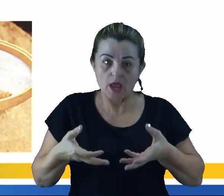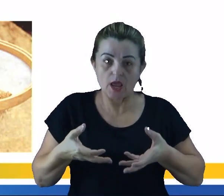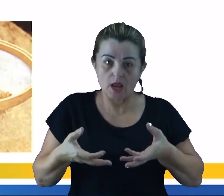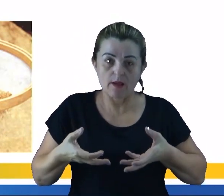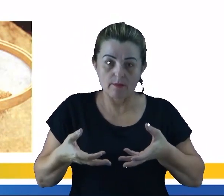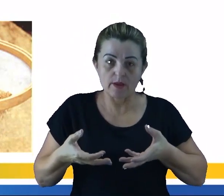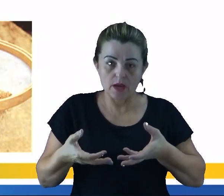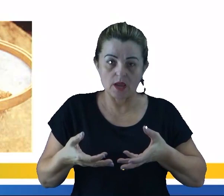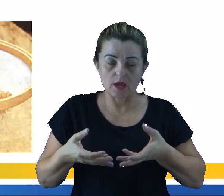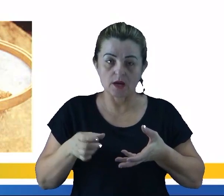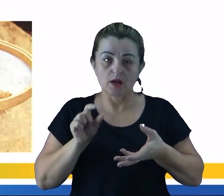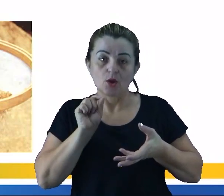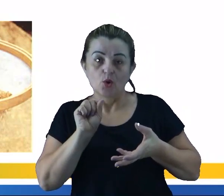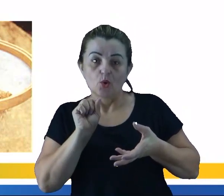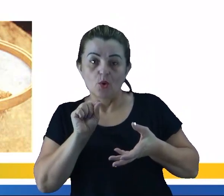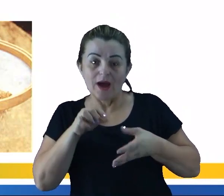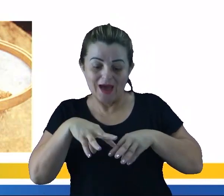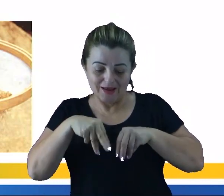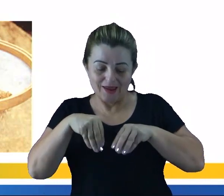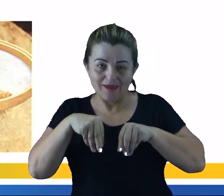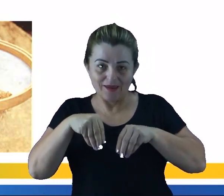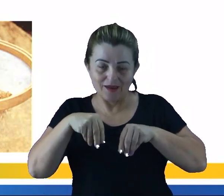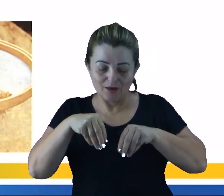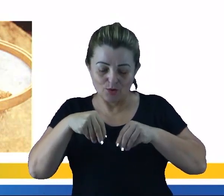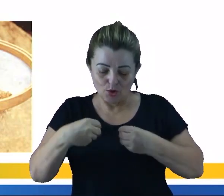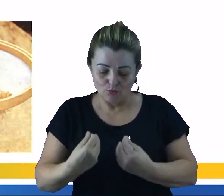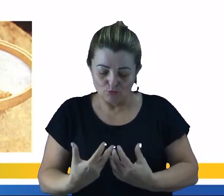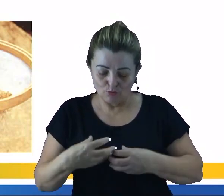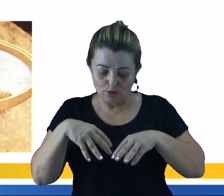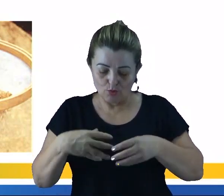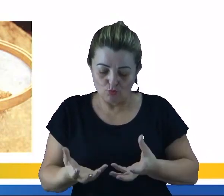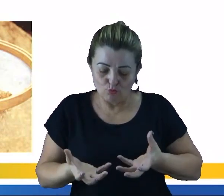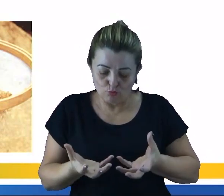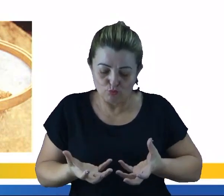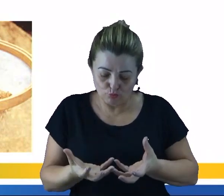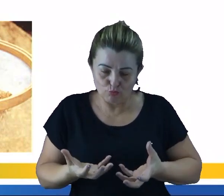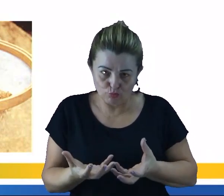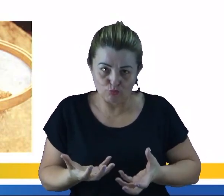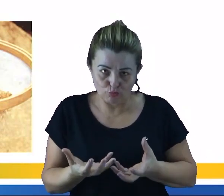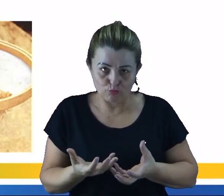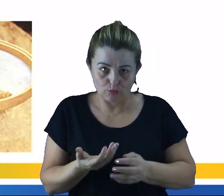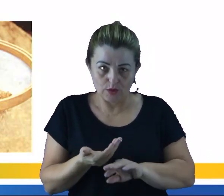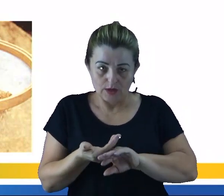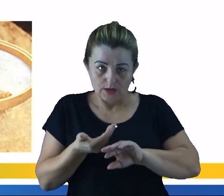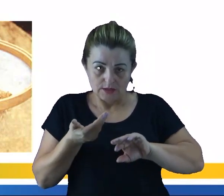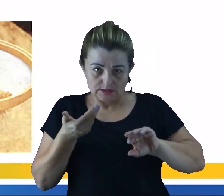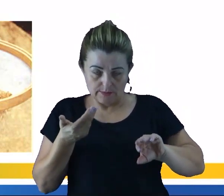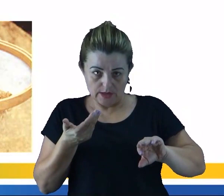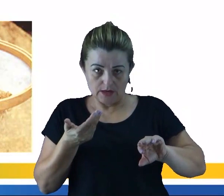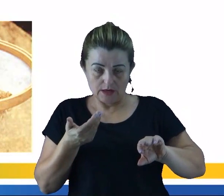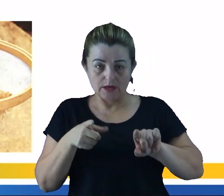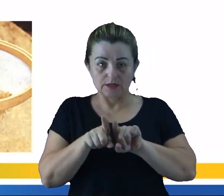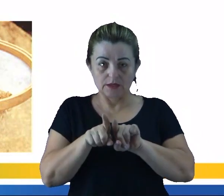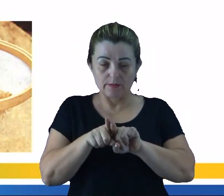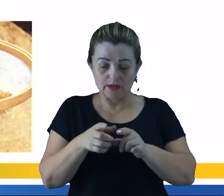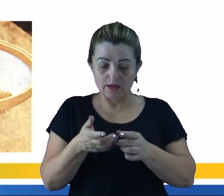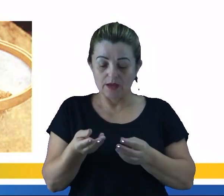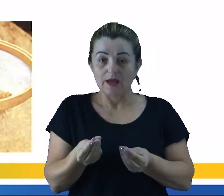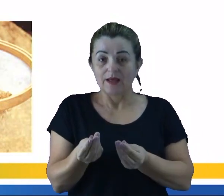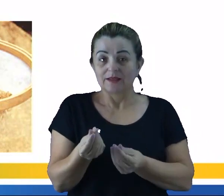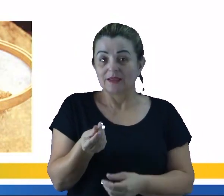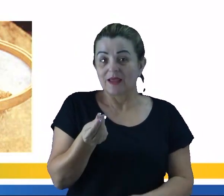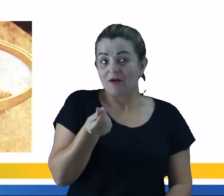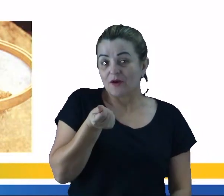quando a gente peneira ali a areia para fazer o preparo do semento ou então a preparação da farinha para